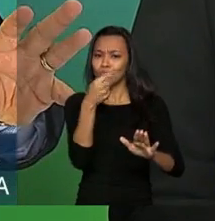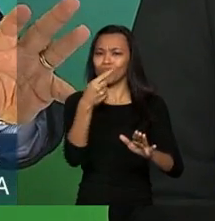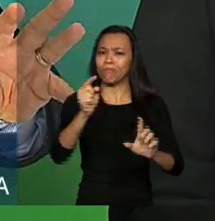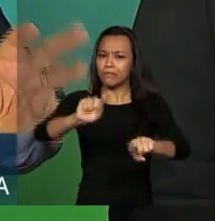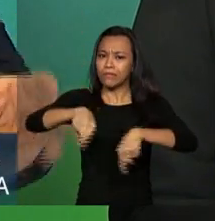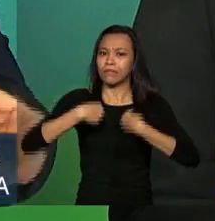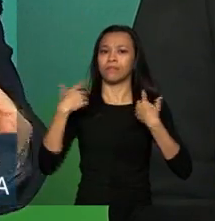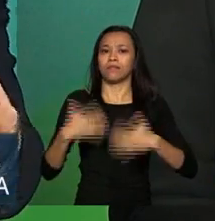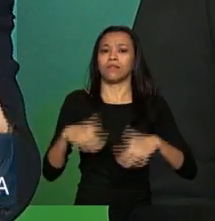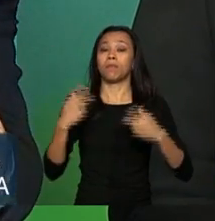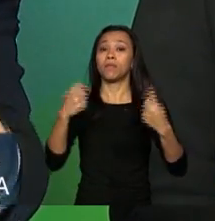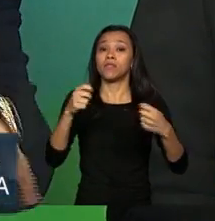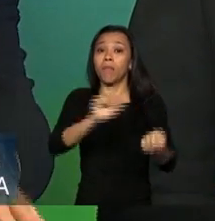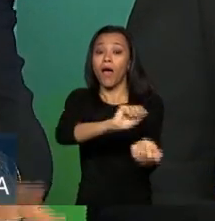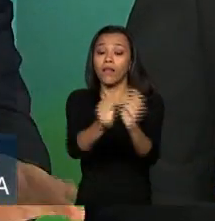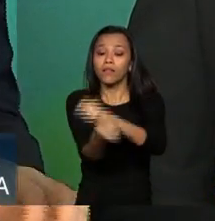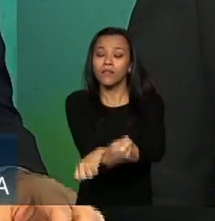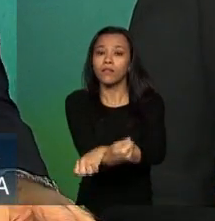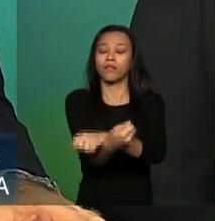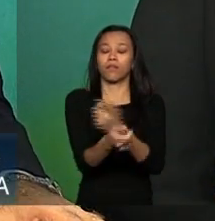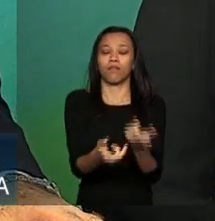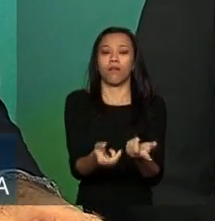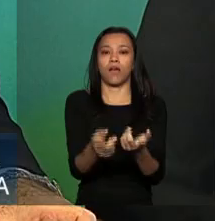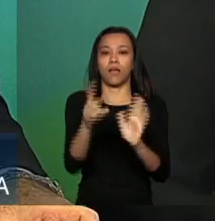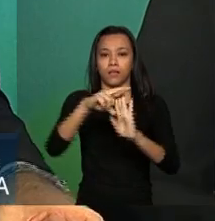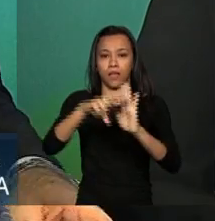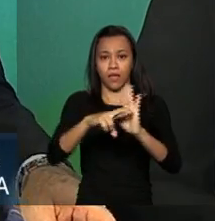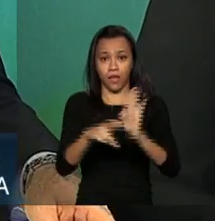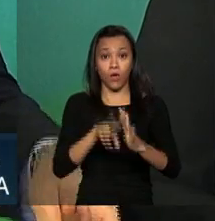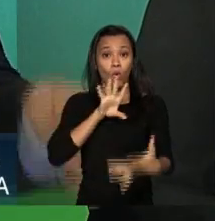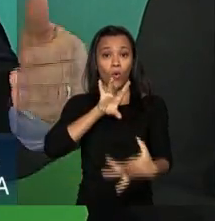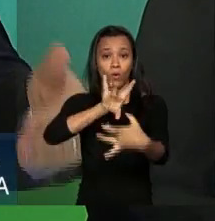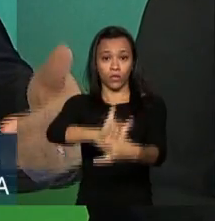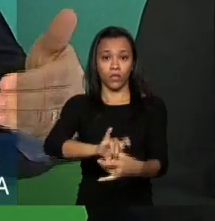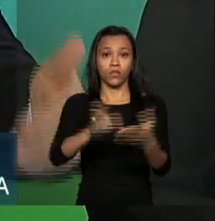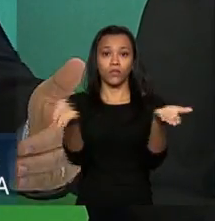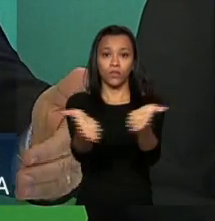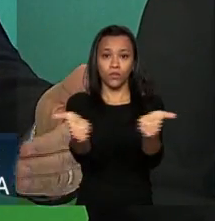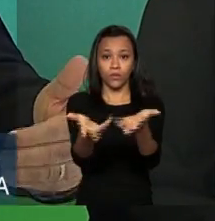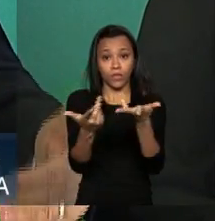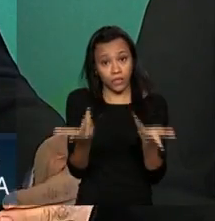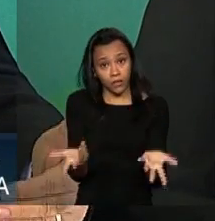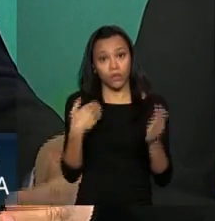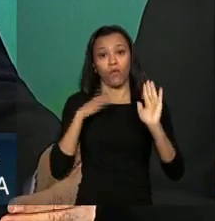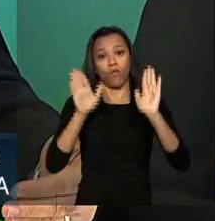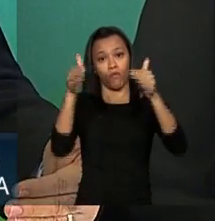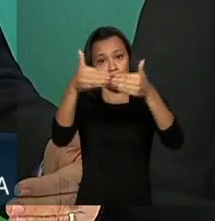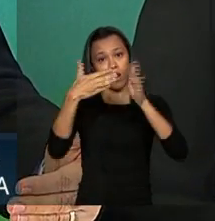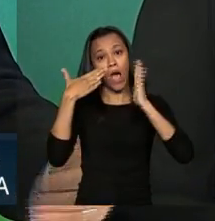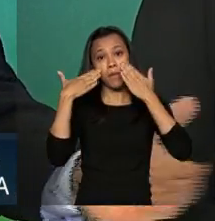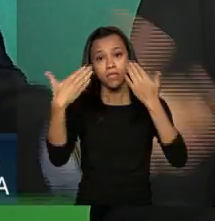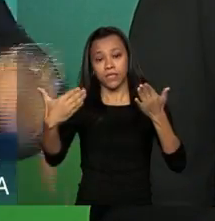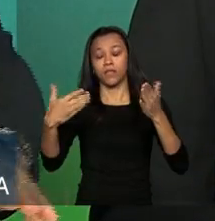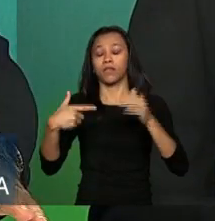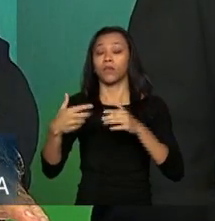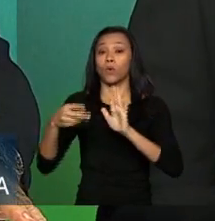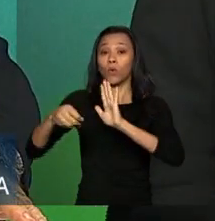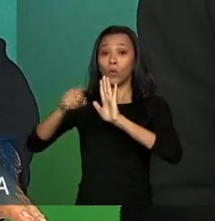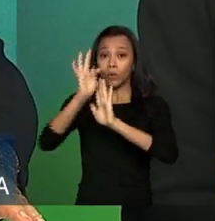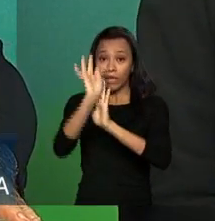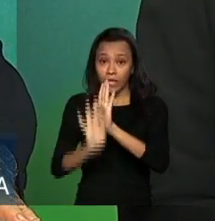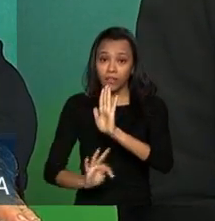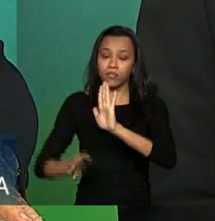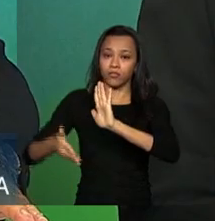precisamos adequar essas regras à realidade de hoje. Então, o fórum apresenta isso. O texto que foi aprovado incluiu